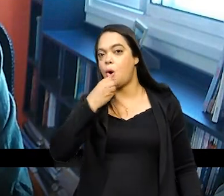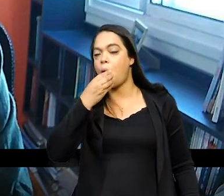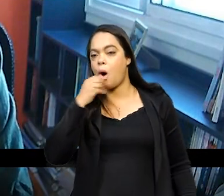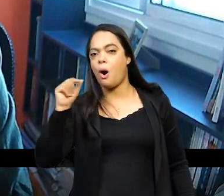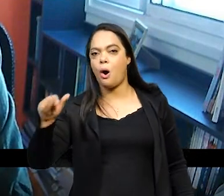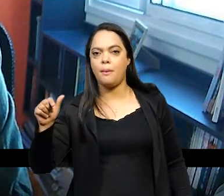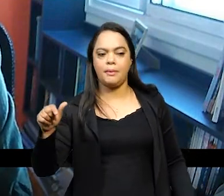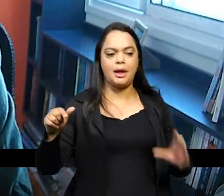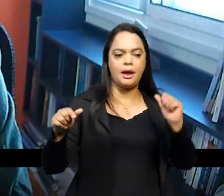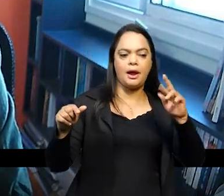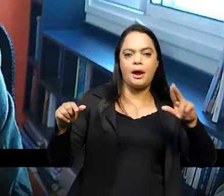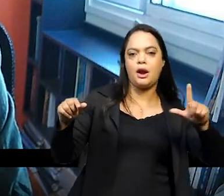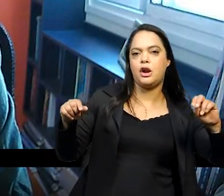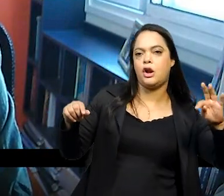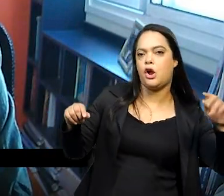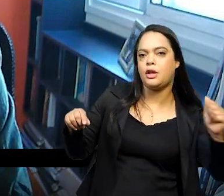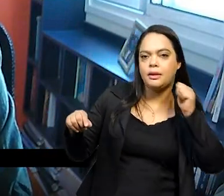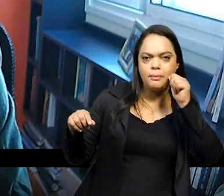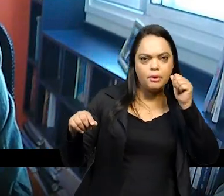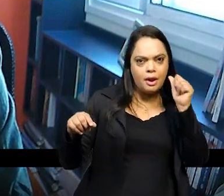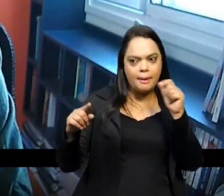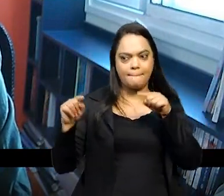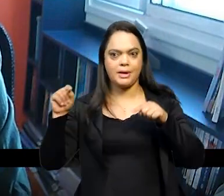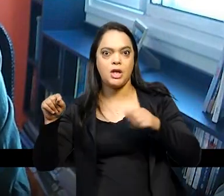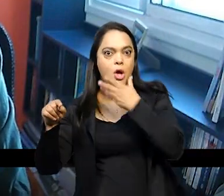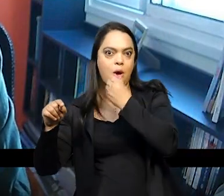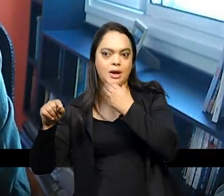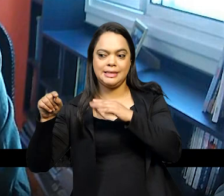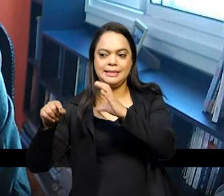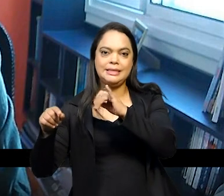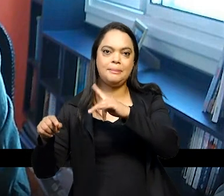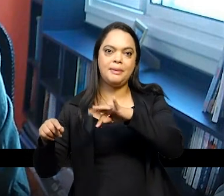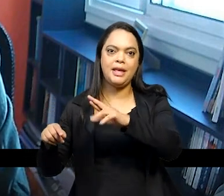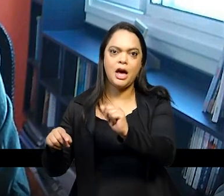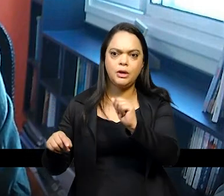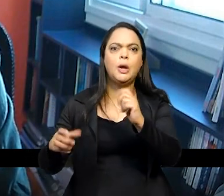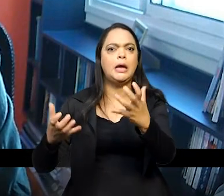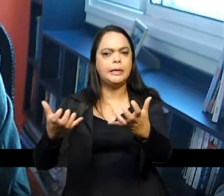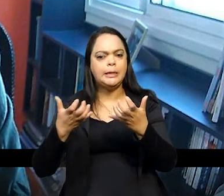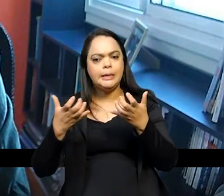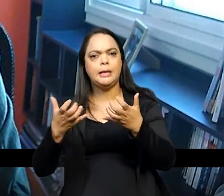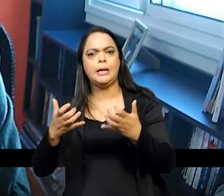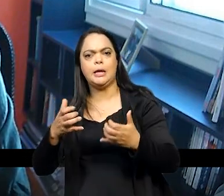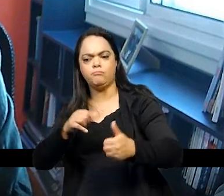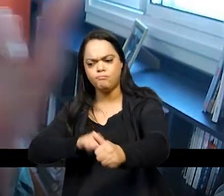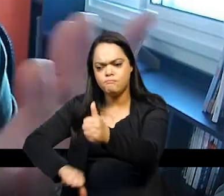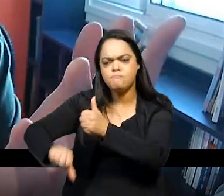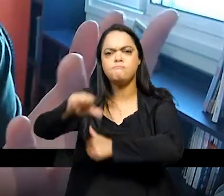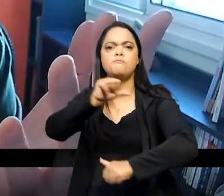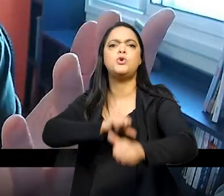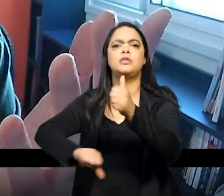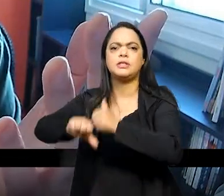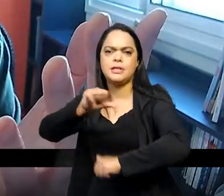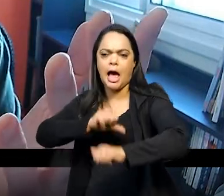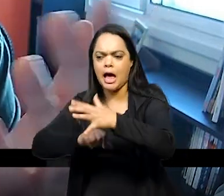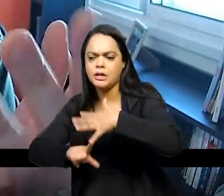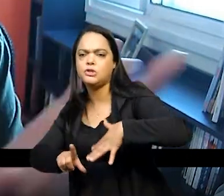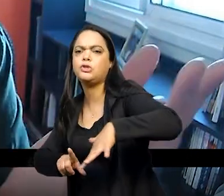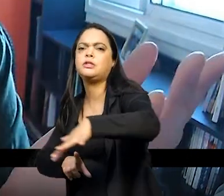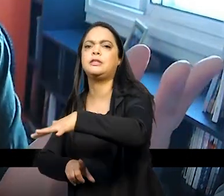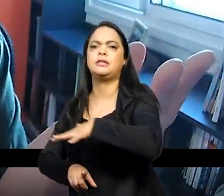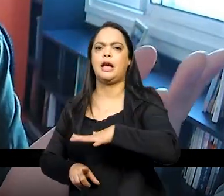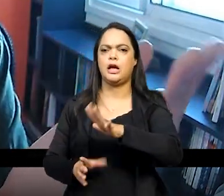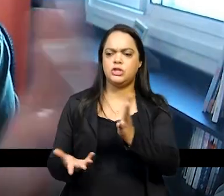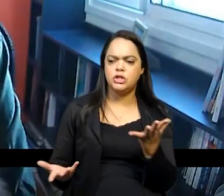Barata ele estava muito mais preocupado com a transformação e a inclusão social do que a Carlota Joaquina